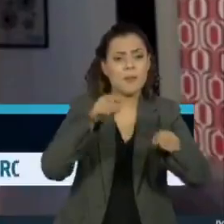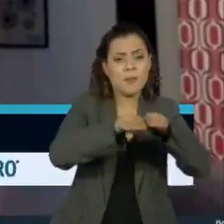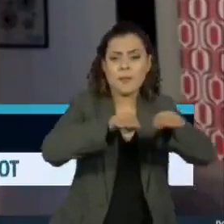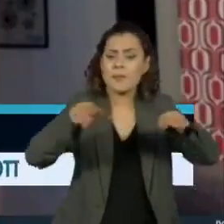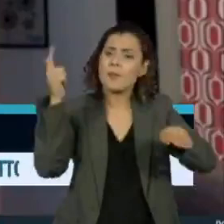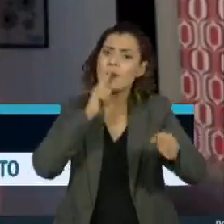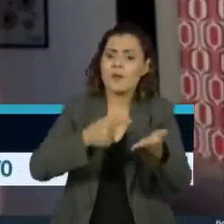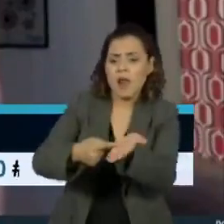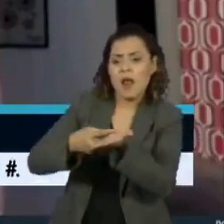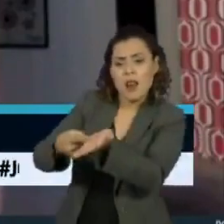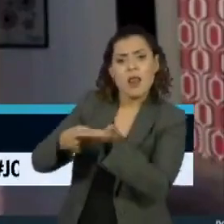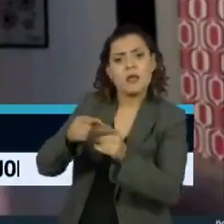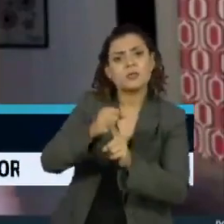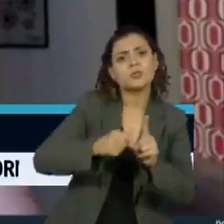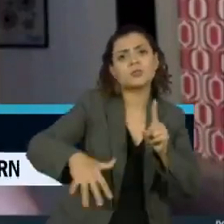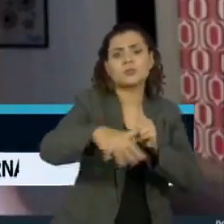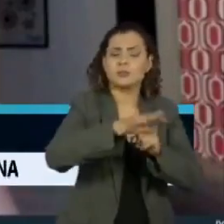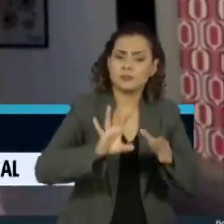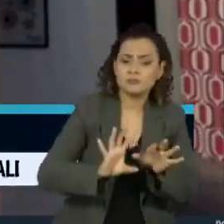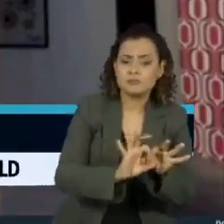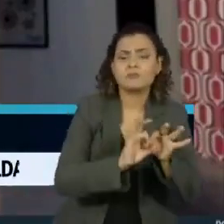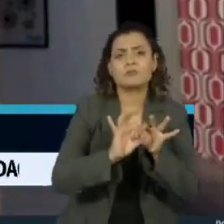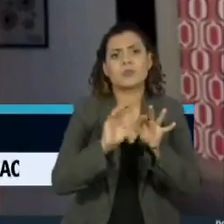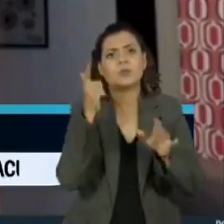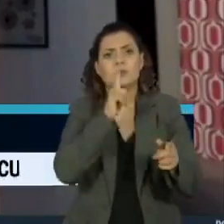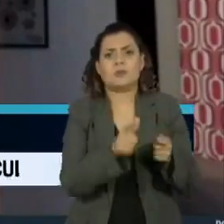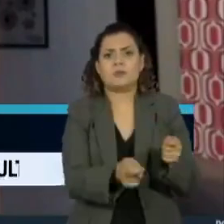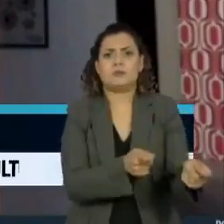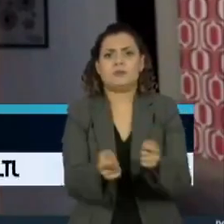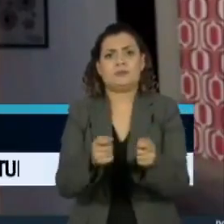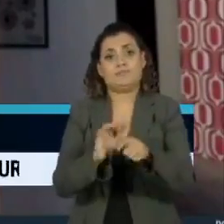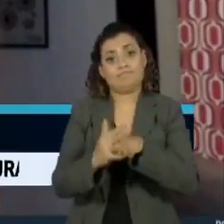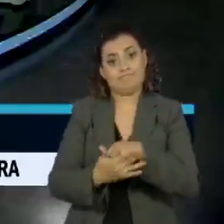essa coordenação na sociedade em prol do enfrentamento a essa crise.